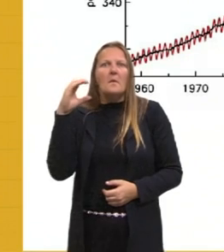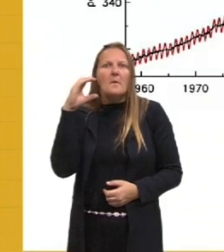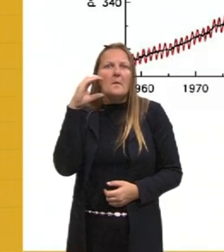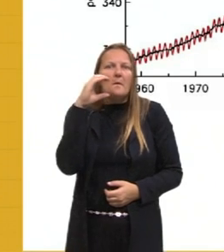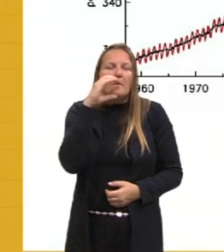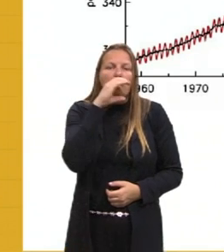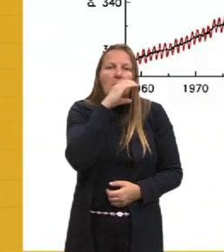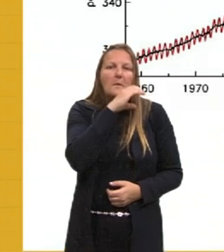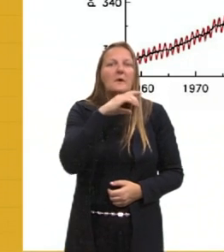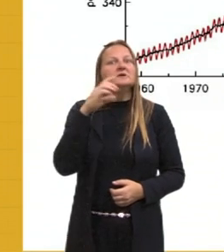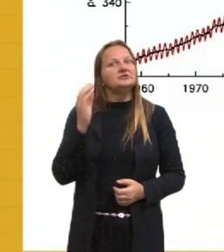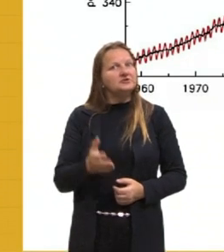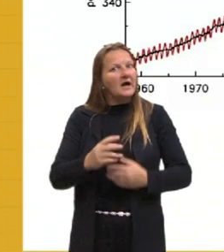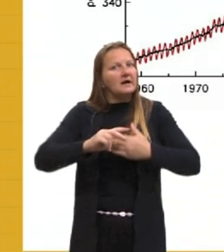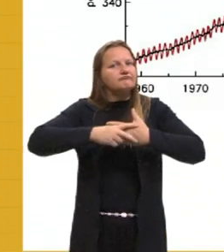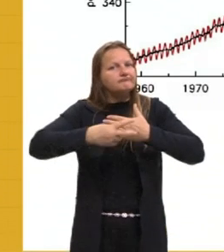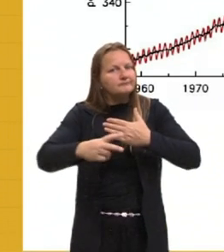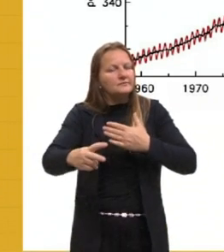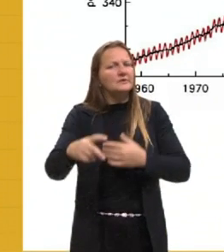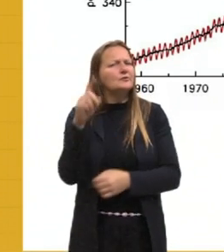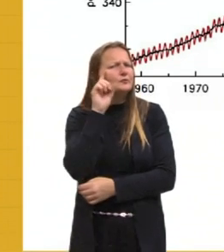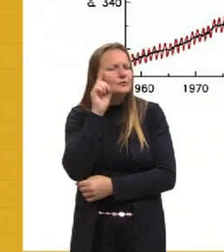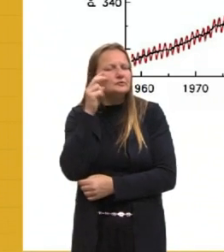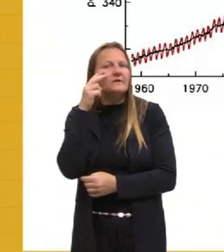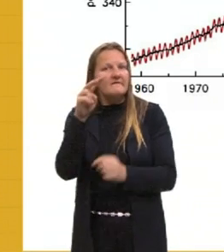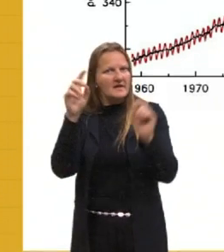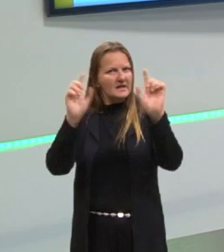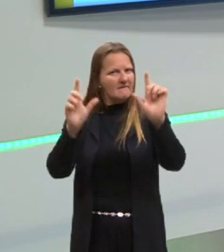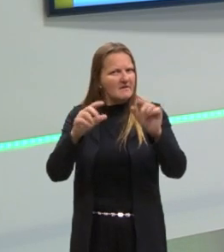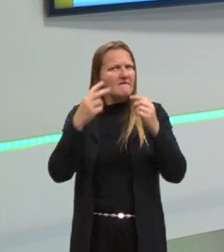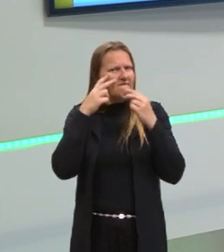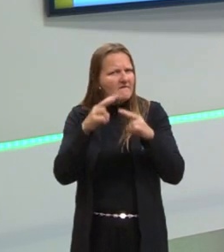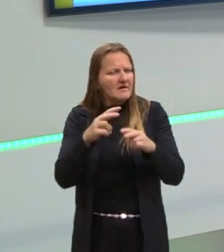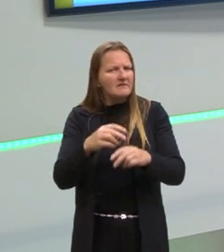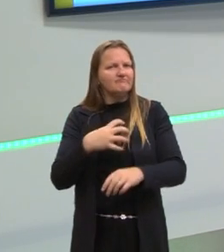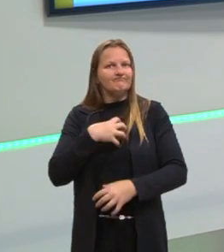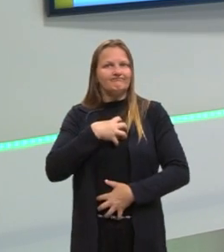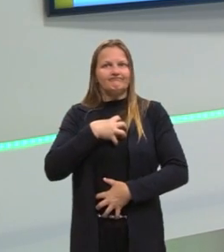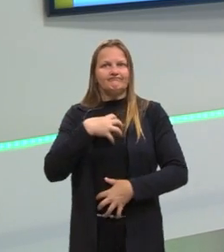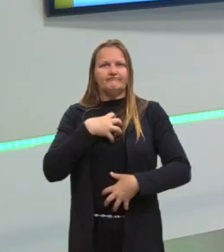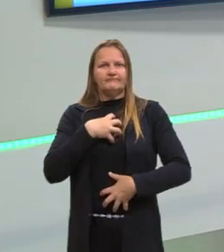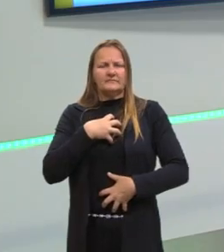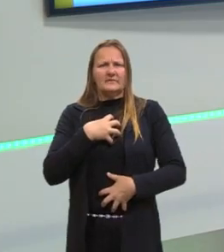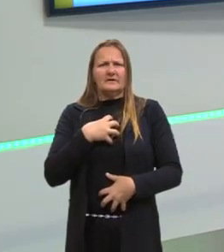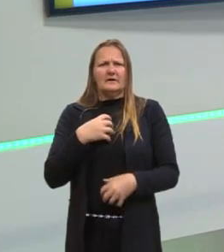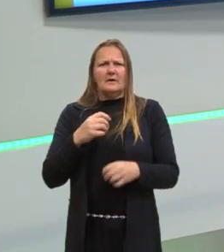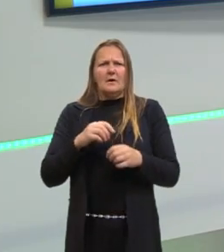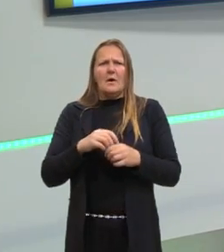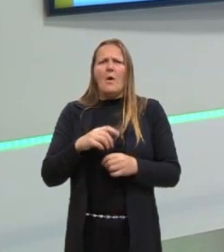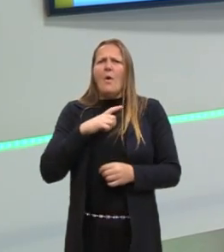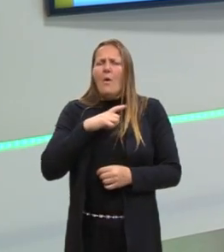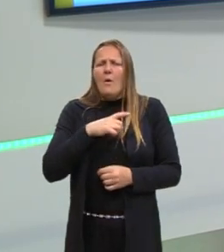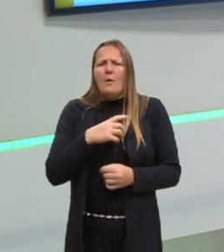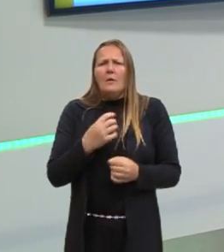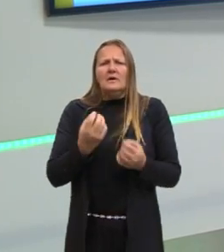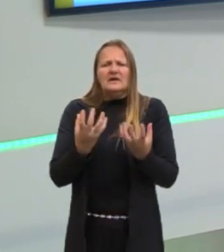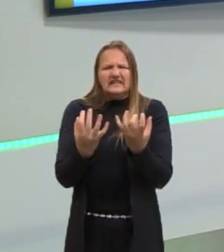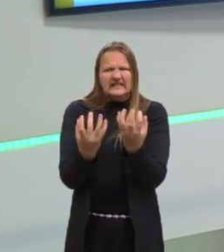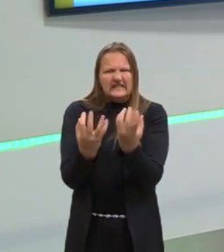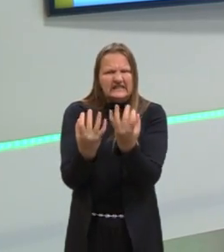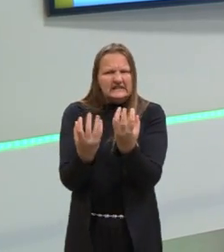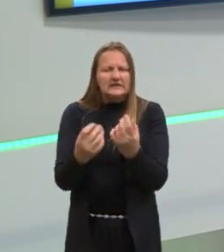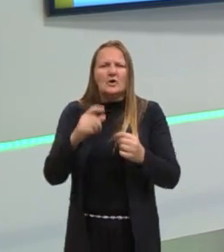consequências, a gente sabe, a gente escuta todo dia, a gente está sentindo na pele, que são ondas de calor, secas, incêndios e